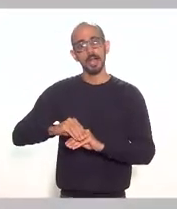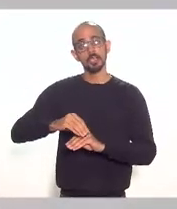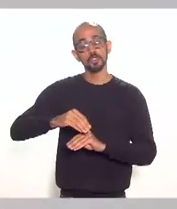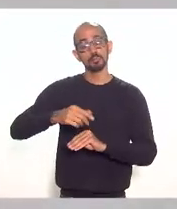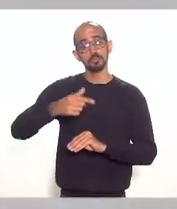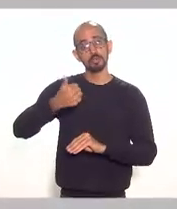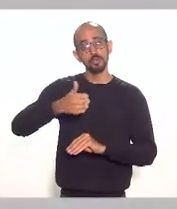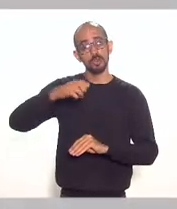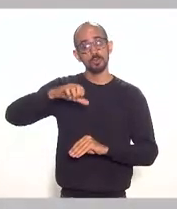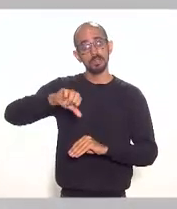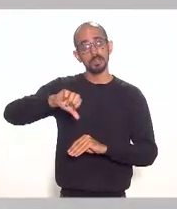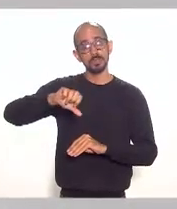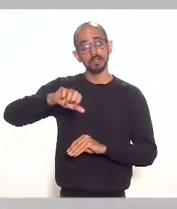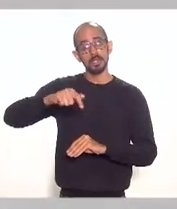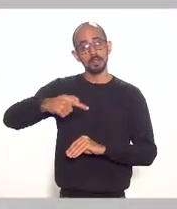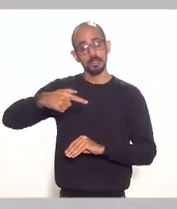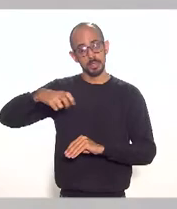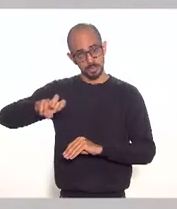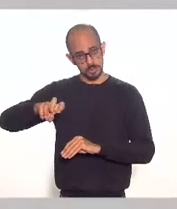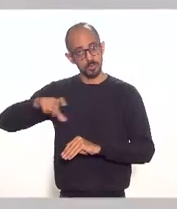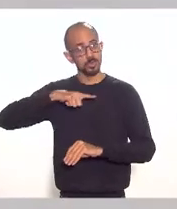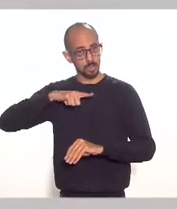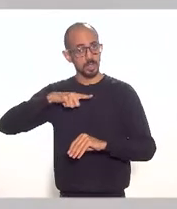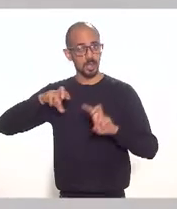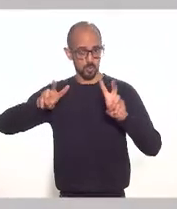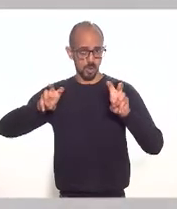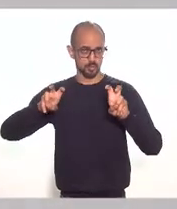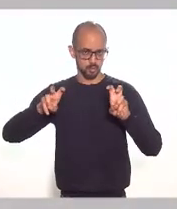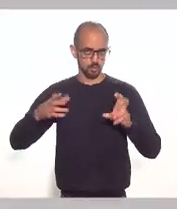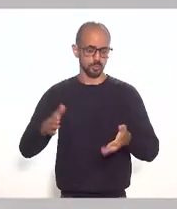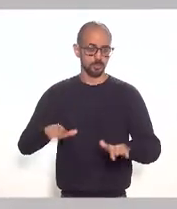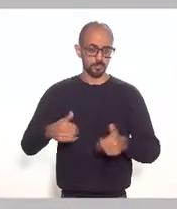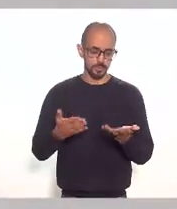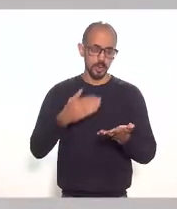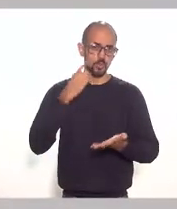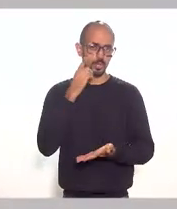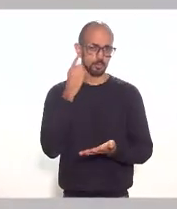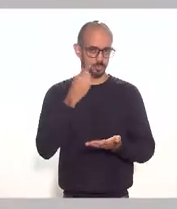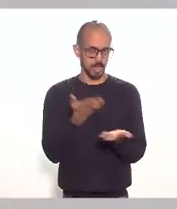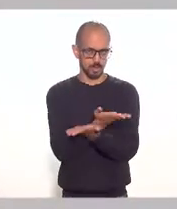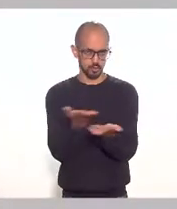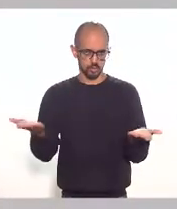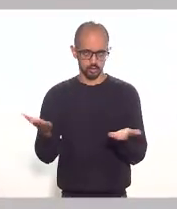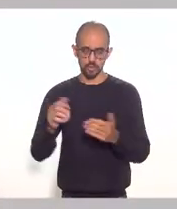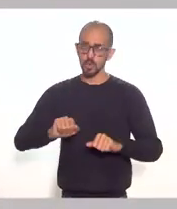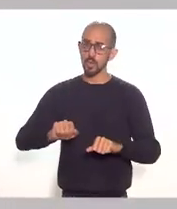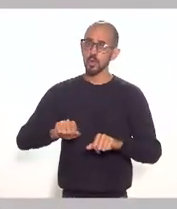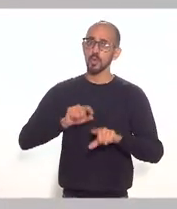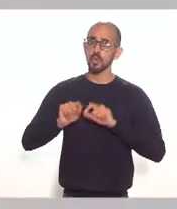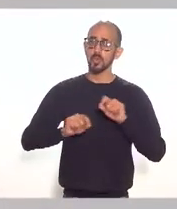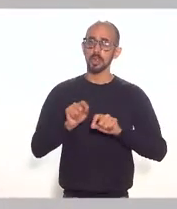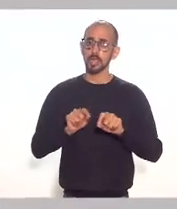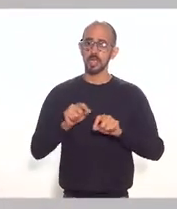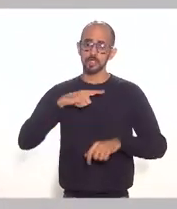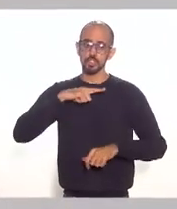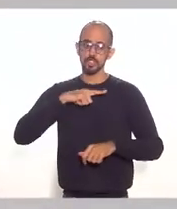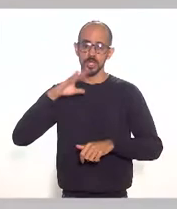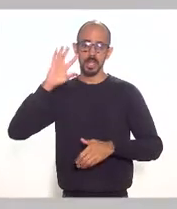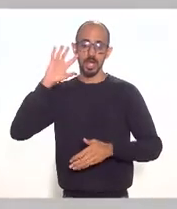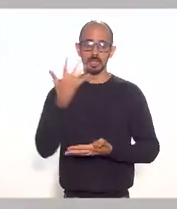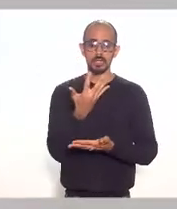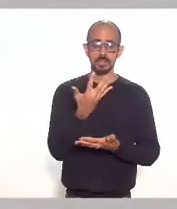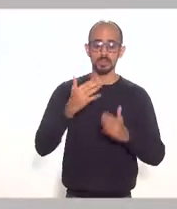rege esse assunto para além deputados e presidente o que a gente tem aqui é a decisão do